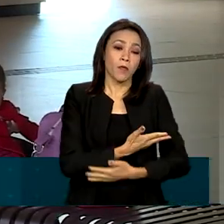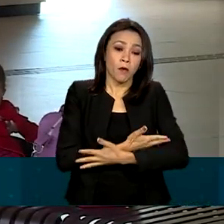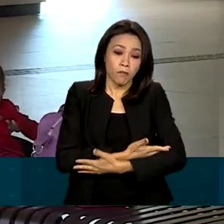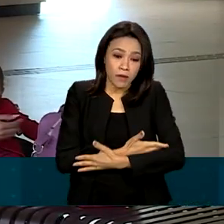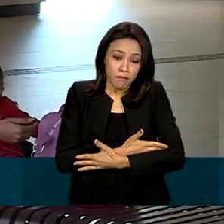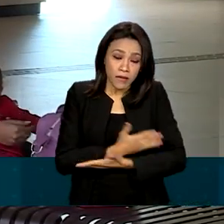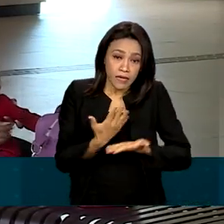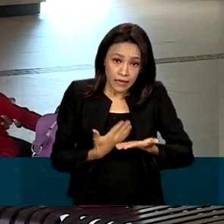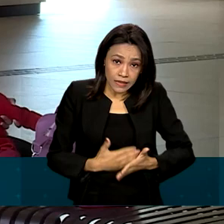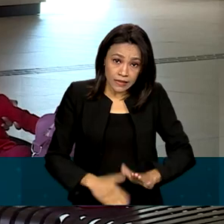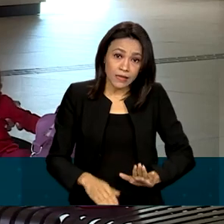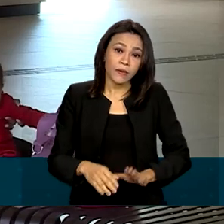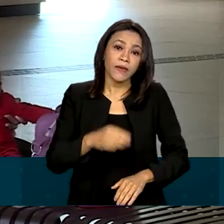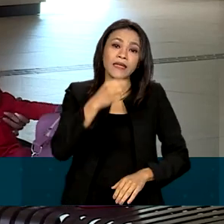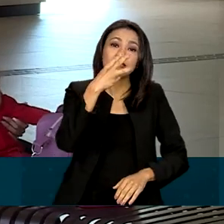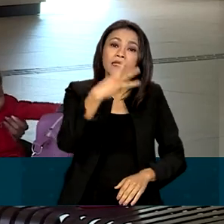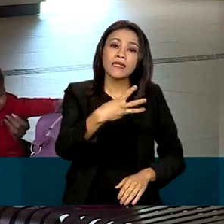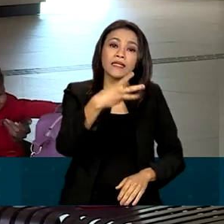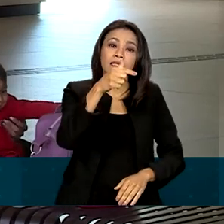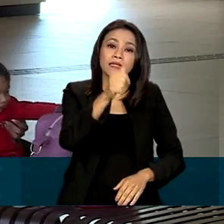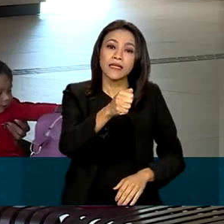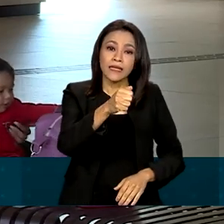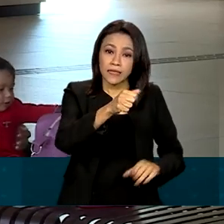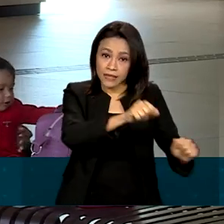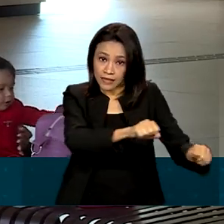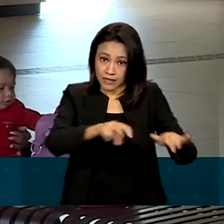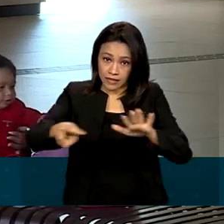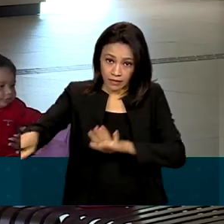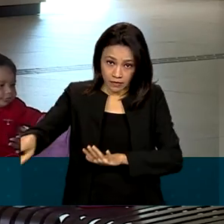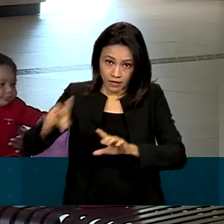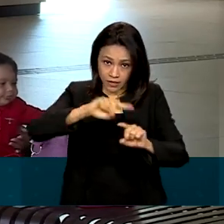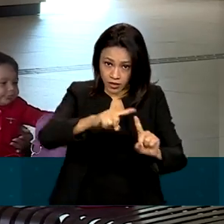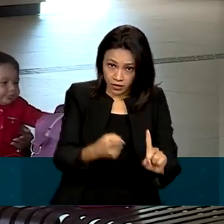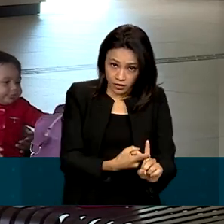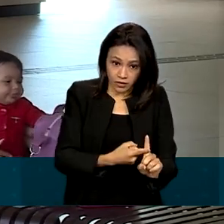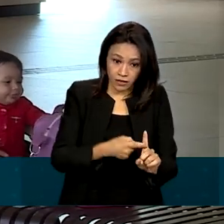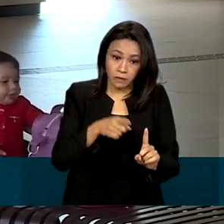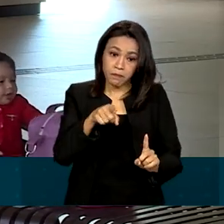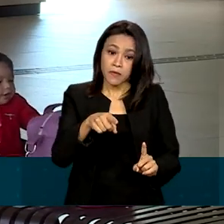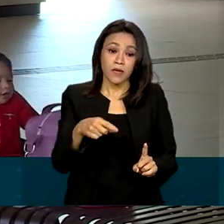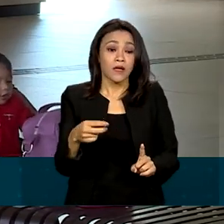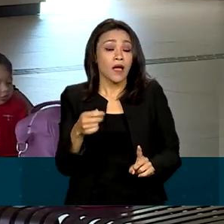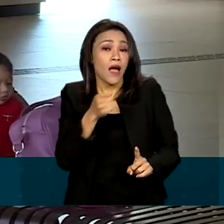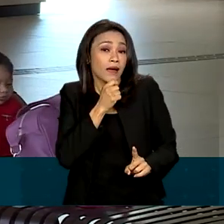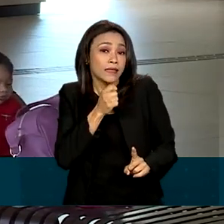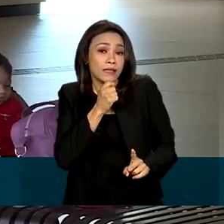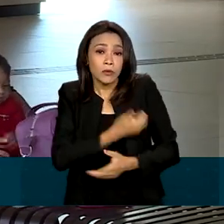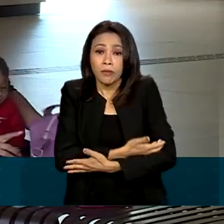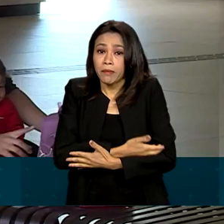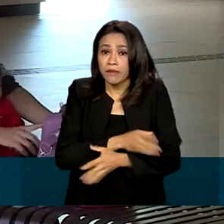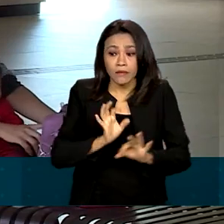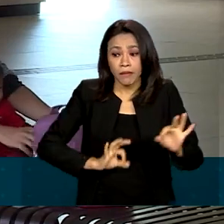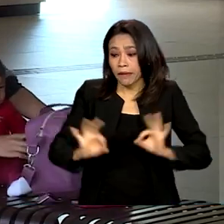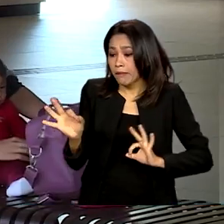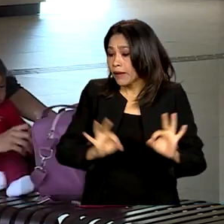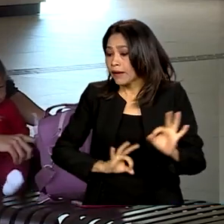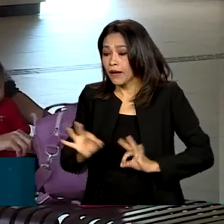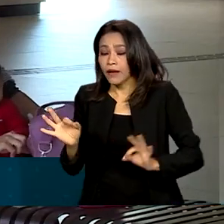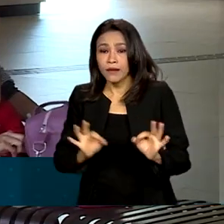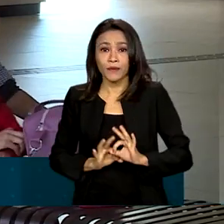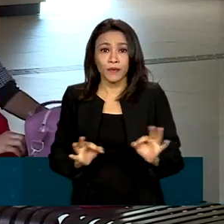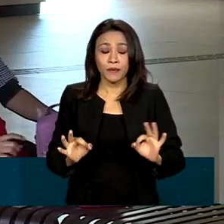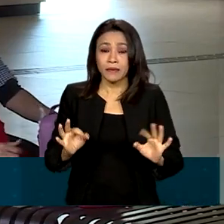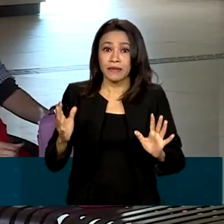menos de 37 semanas de gestação. Nessa fase, ele pode não estar preparado para enfrentar o mundo fora do